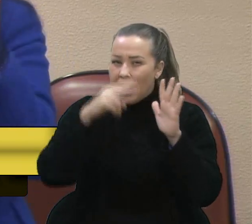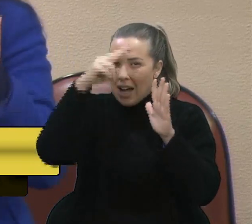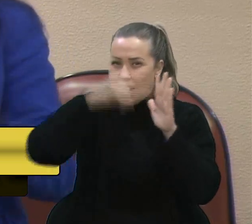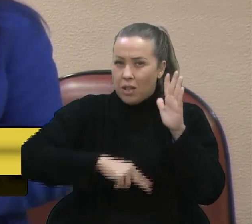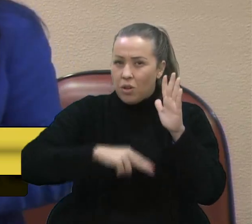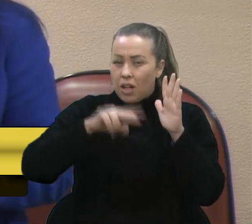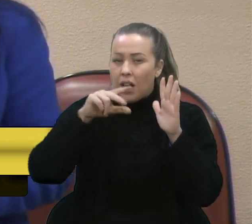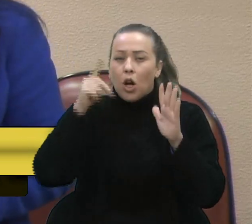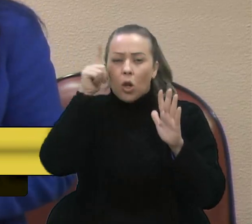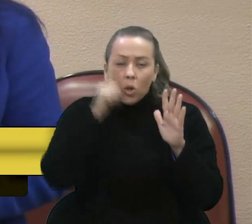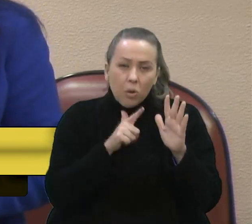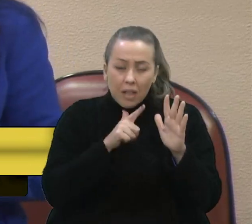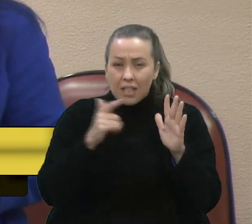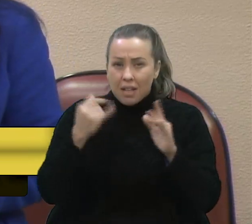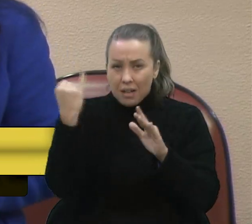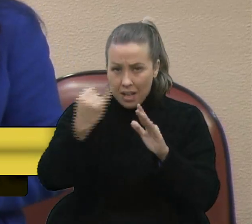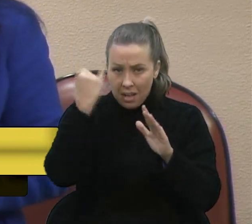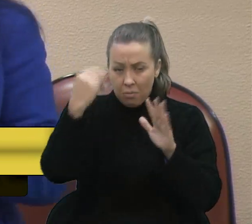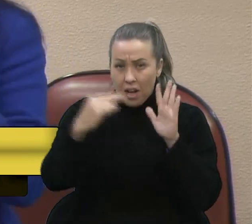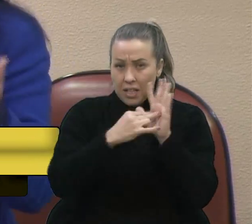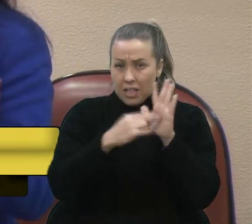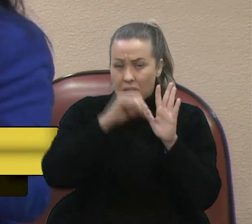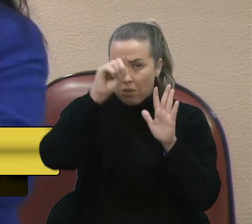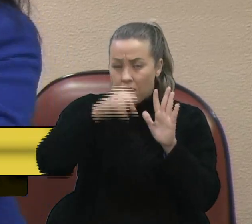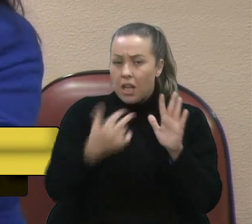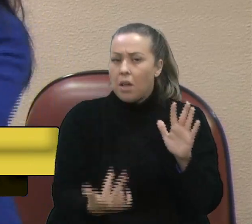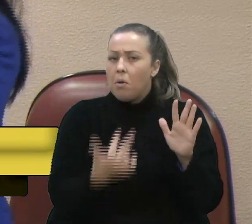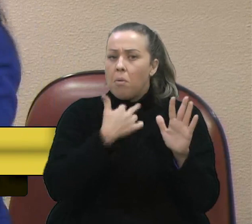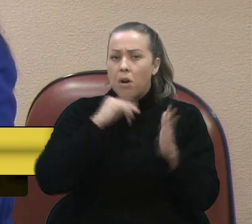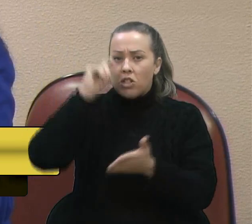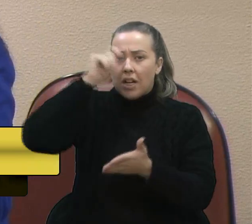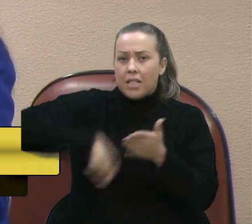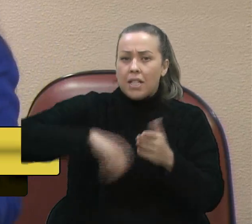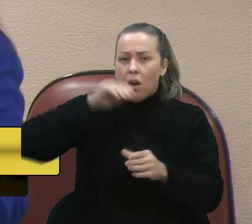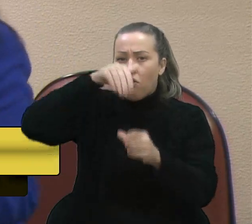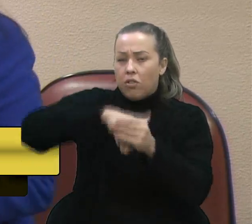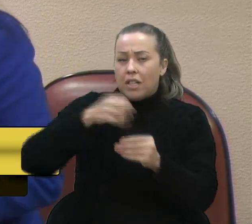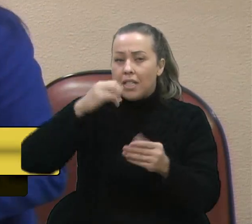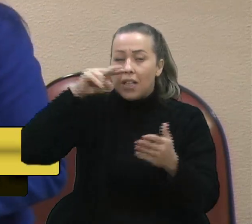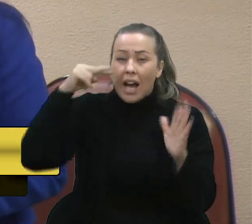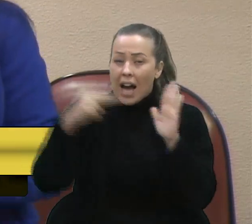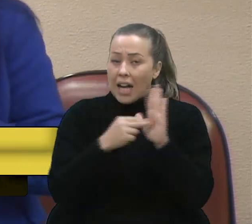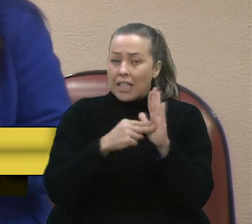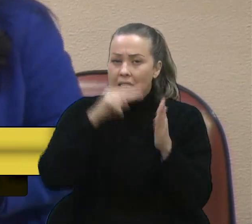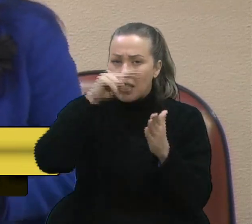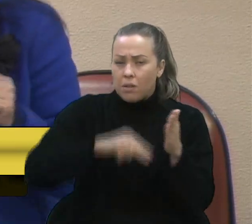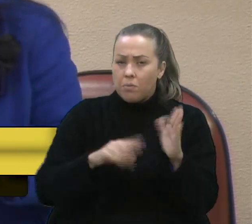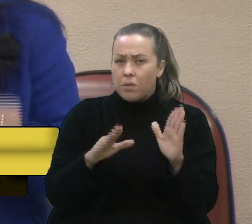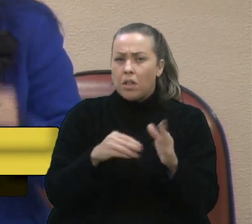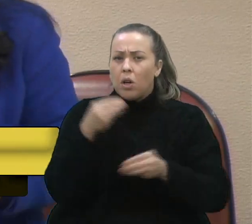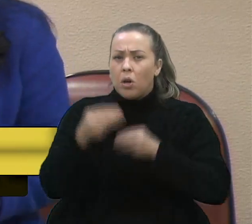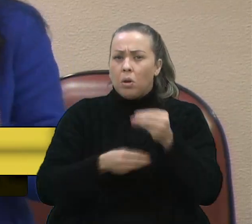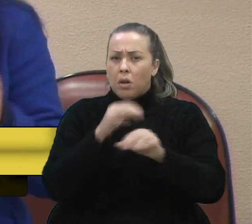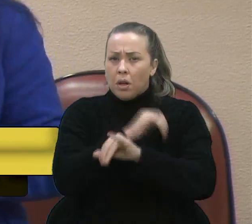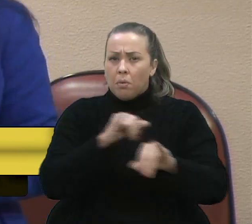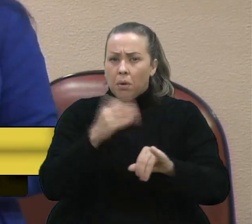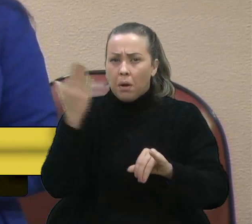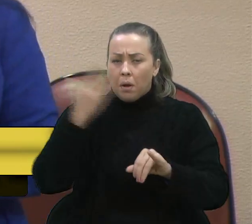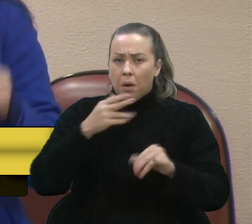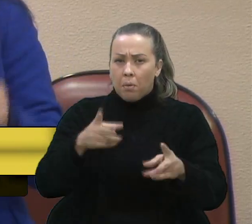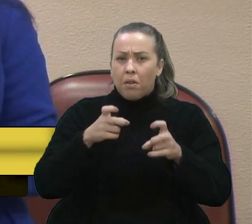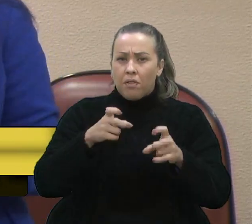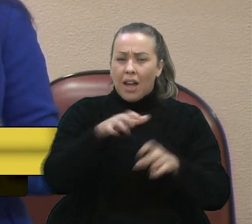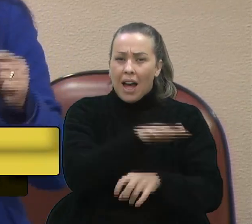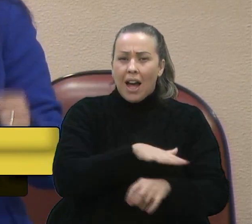vereador Lucas, mas é importante que a gente esteja atento a isso, não pode assinar ou votar qualquer coisa sem prestar atenção. Como é público notório, a categoria dos